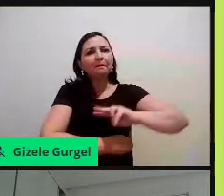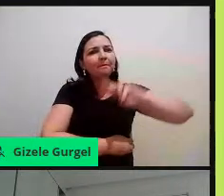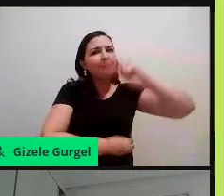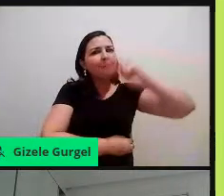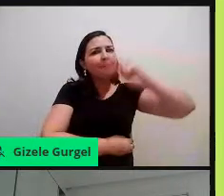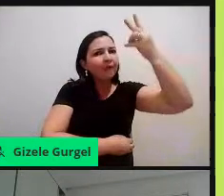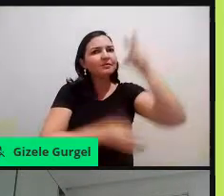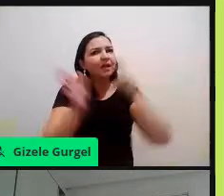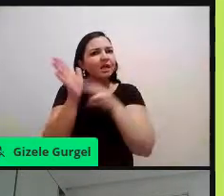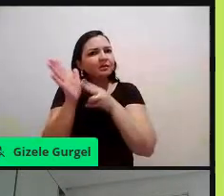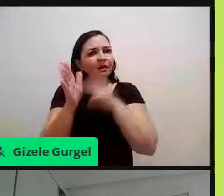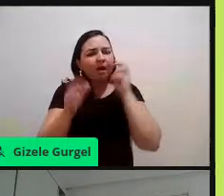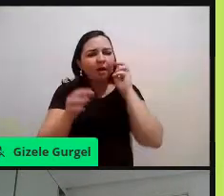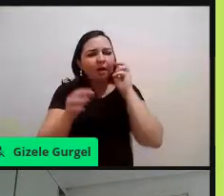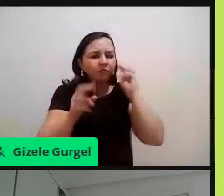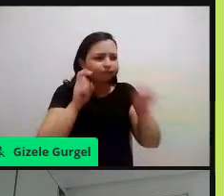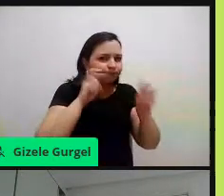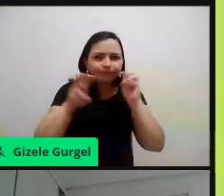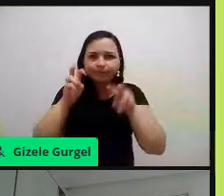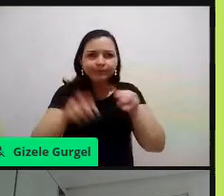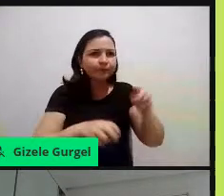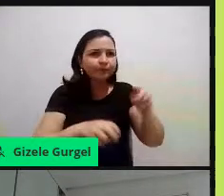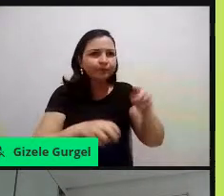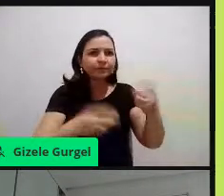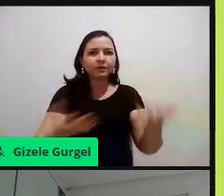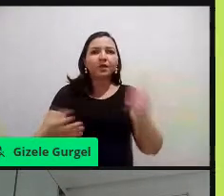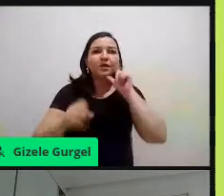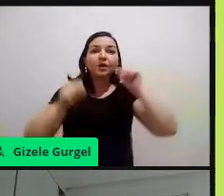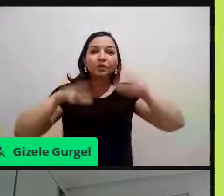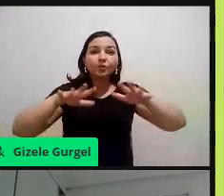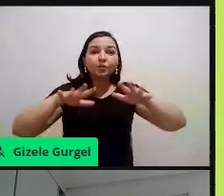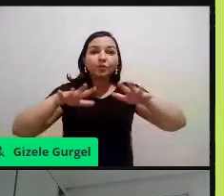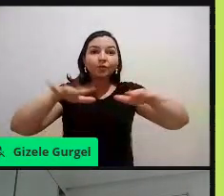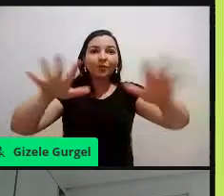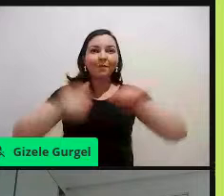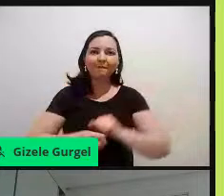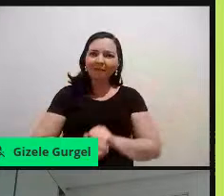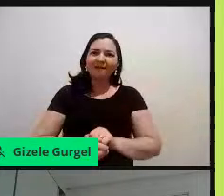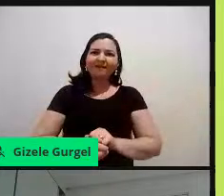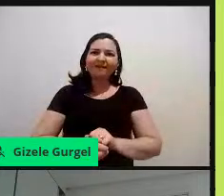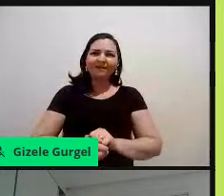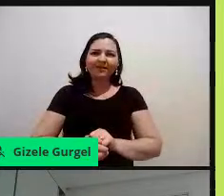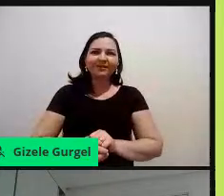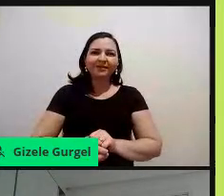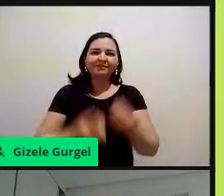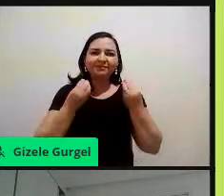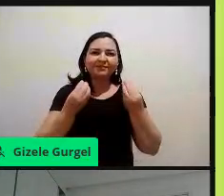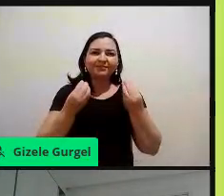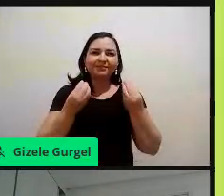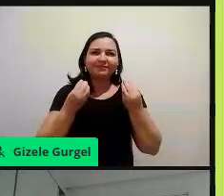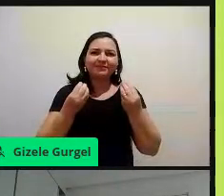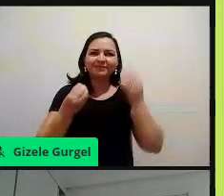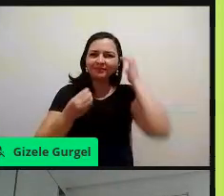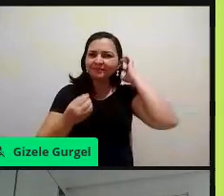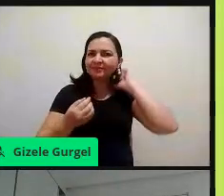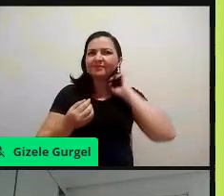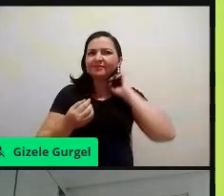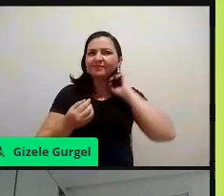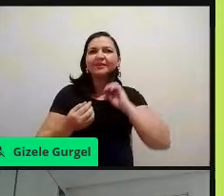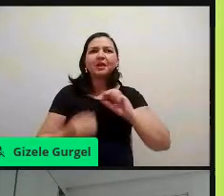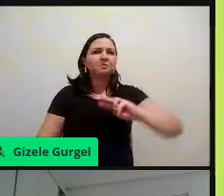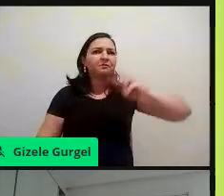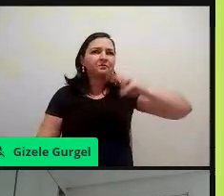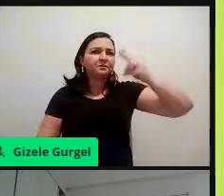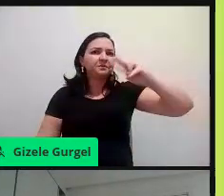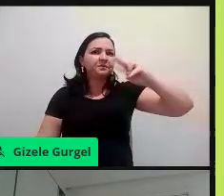projeto Mar e Sem Plástica, então, né, só plástico, plástico, e a gente, nas primeiras escolas, sempre observando, poxa, é muita bituca, muita